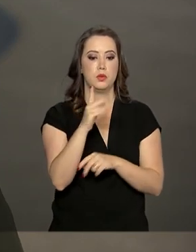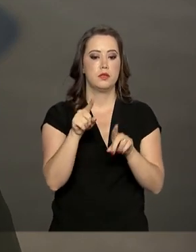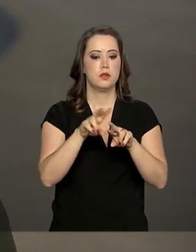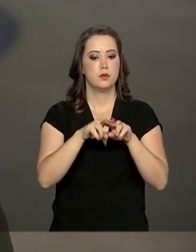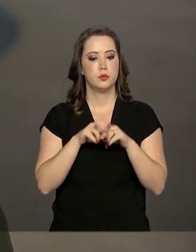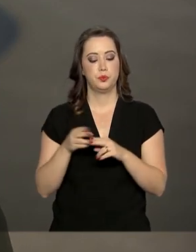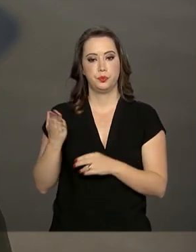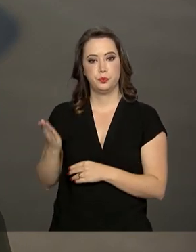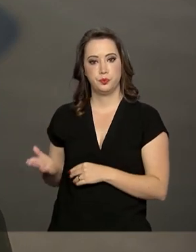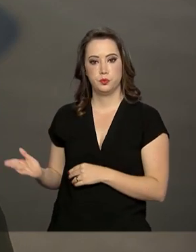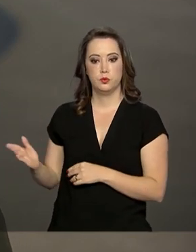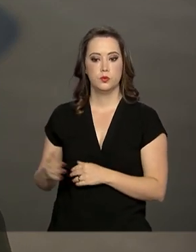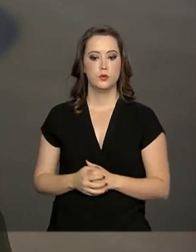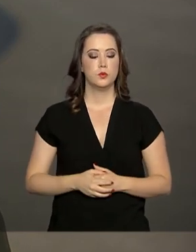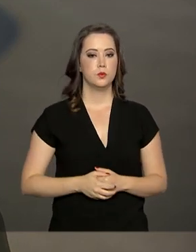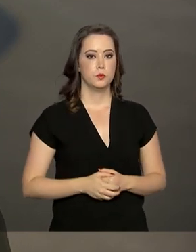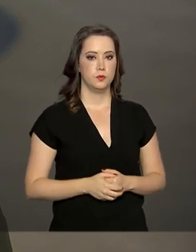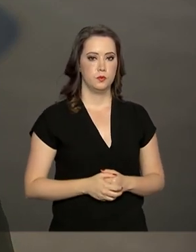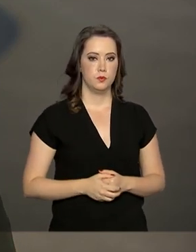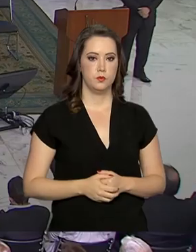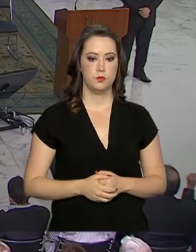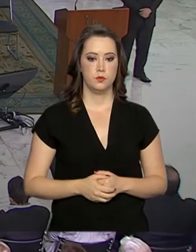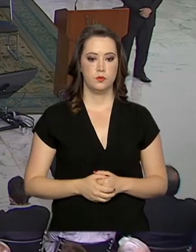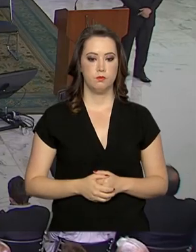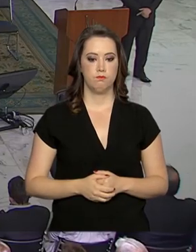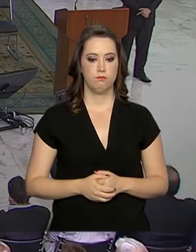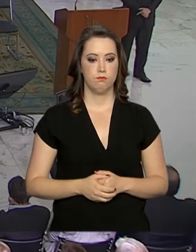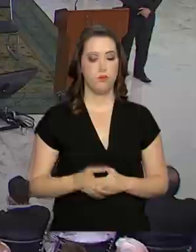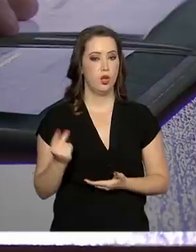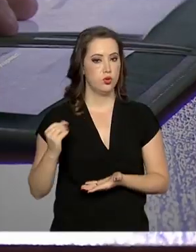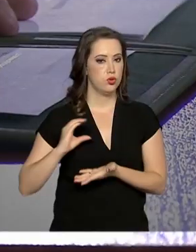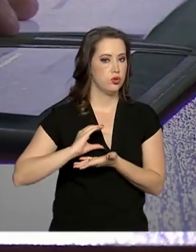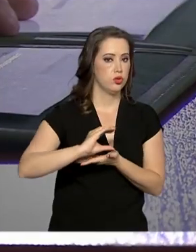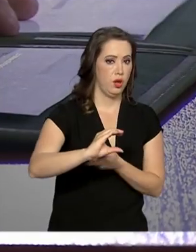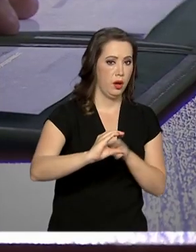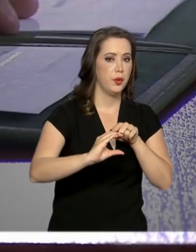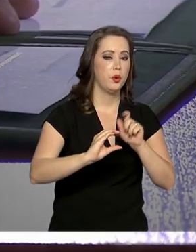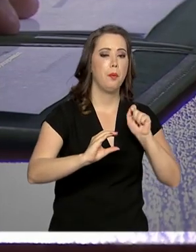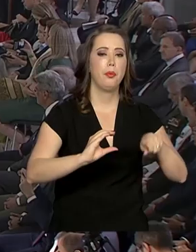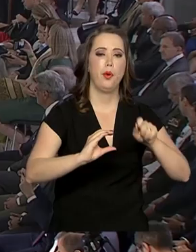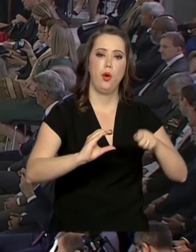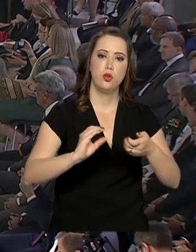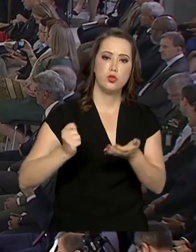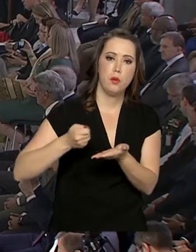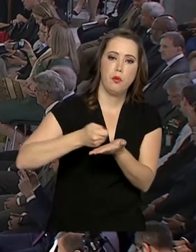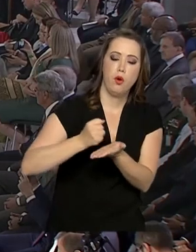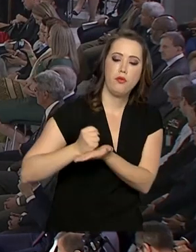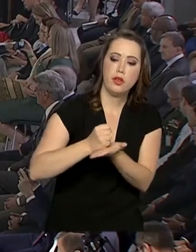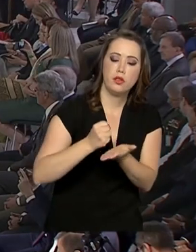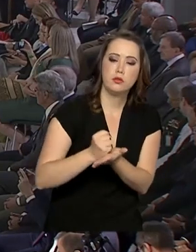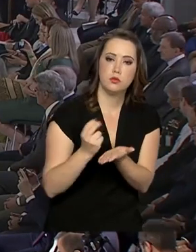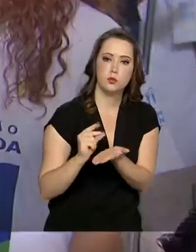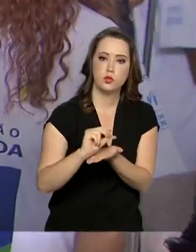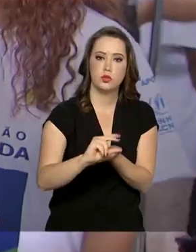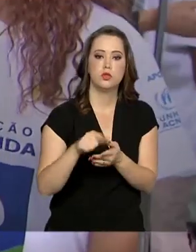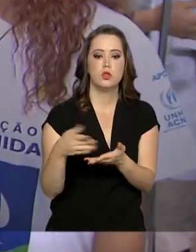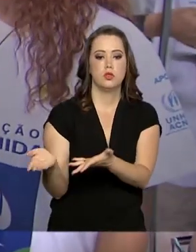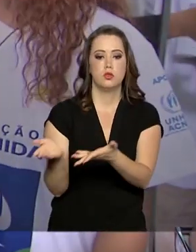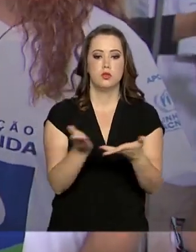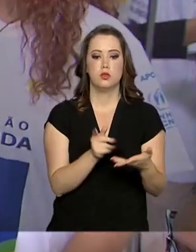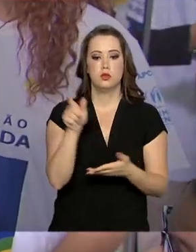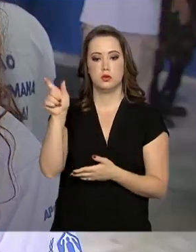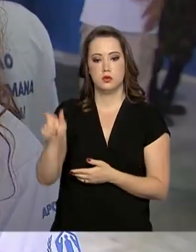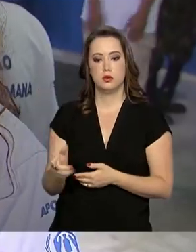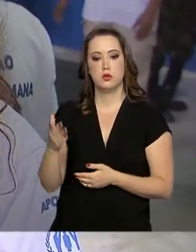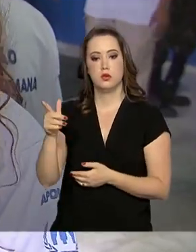gov.br barra acolhida. Recursos que podem ajudar no trabalho de acolhimento de imigrantes, como a Grazela